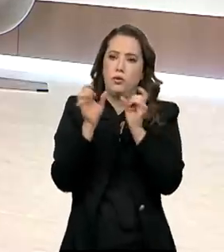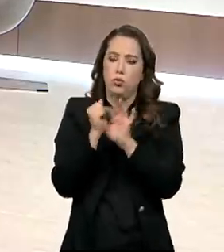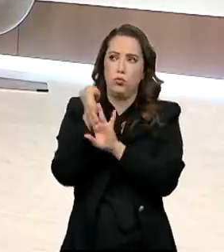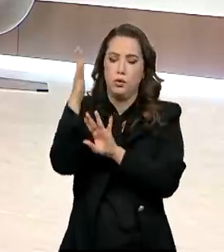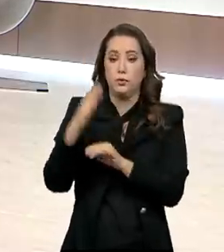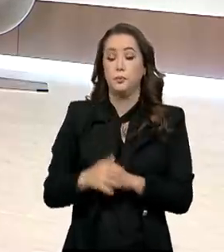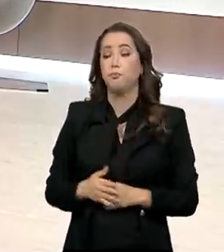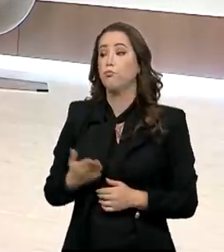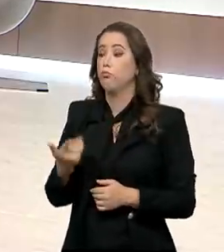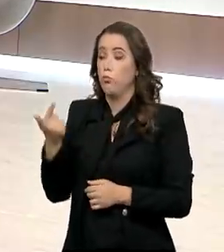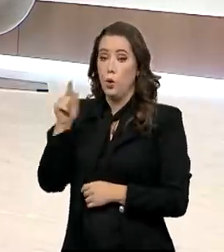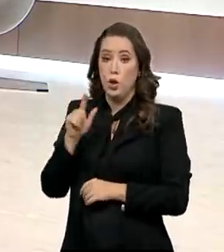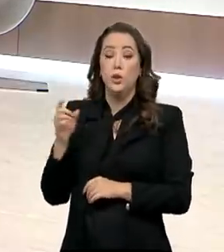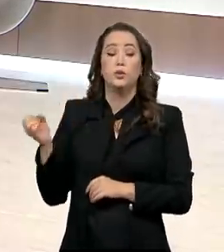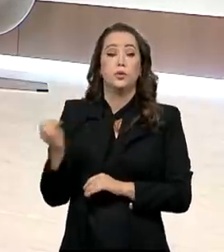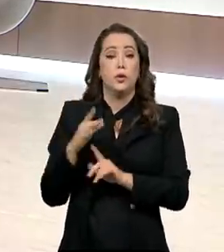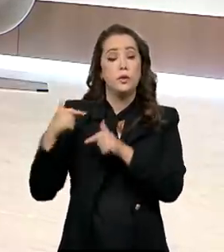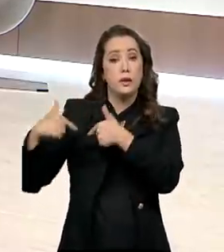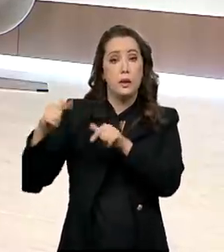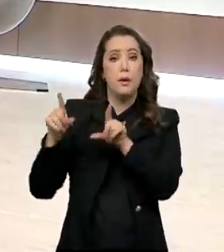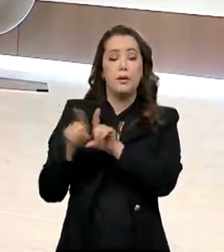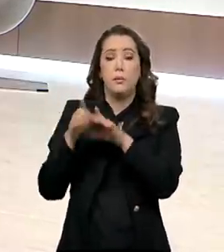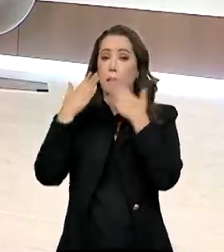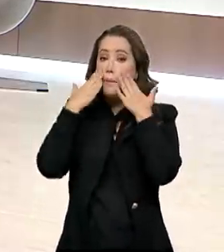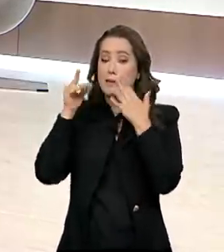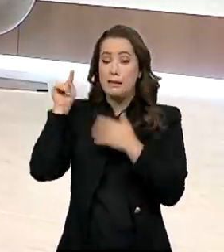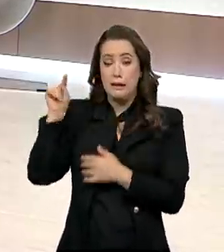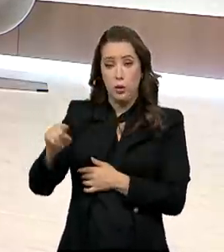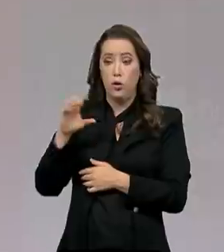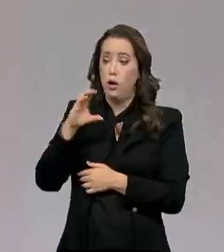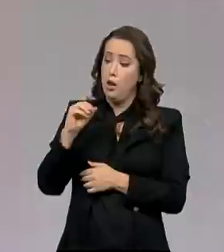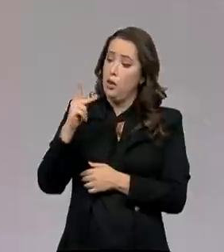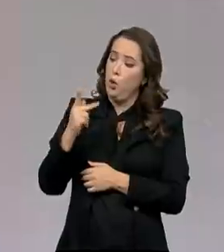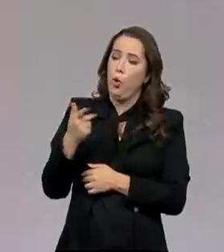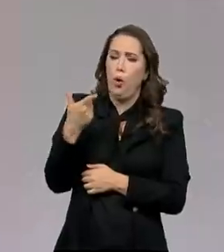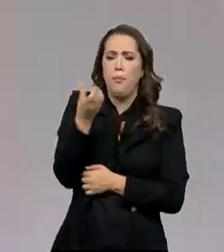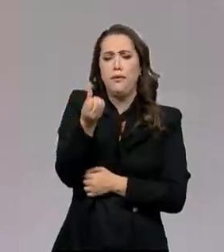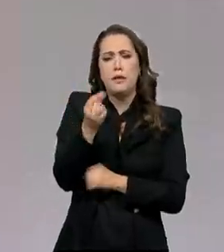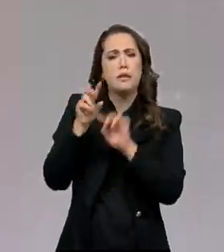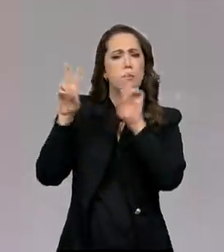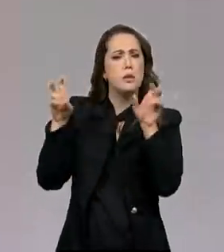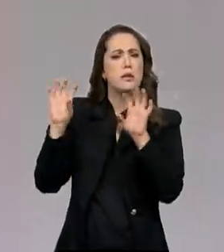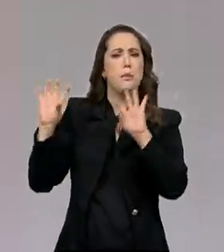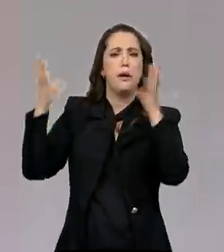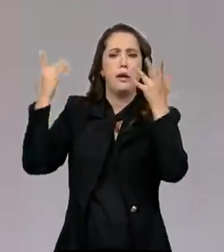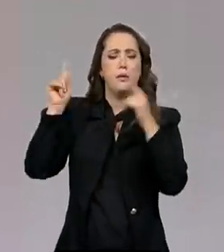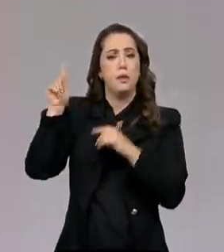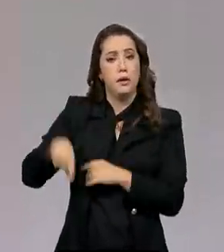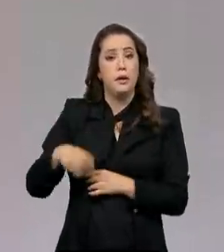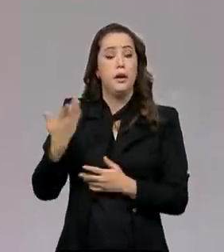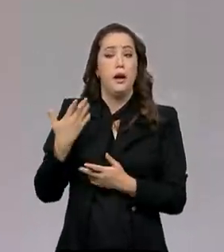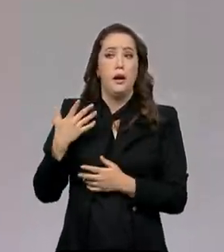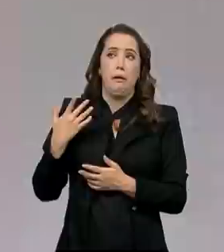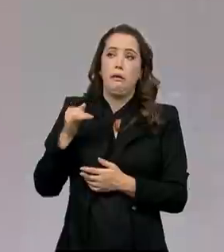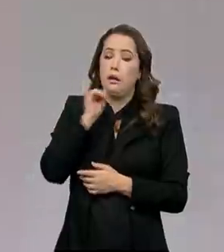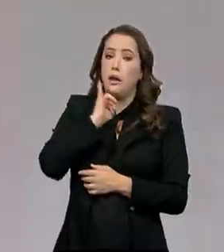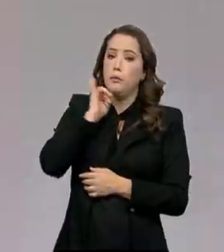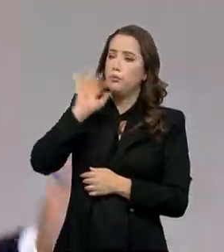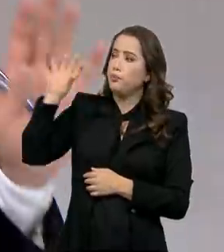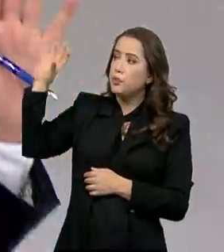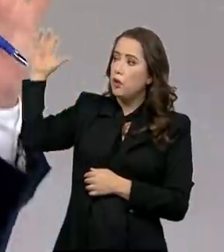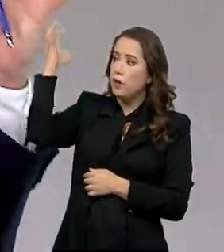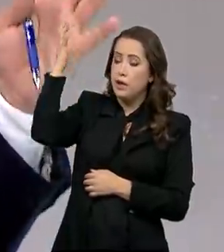foram apresentadas pelo BNDES, lá na COP26, nessa questão climática, e uma delas é o Floresta Viva,